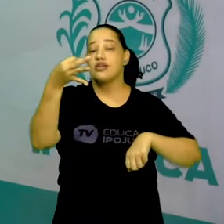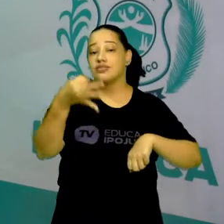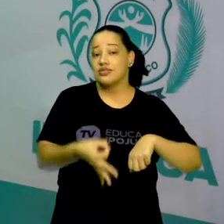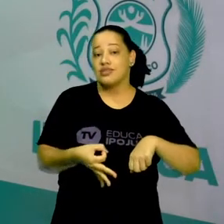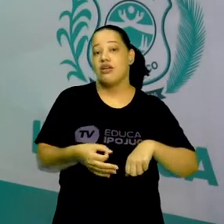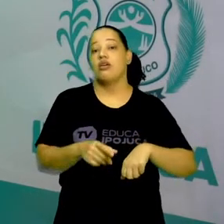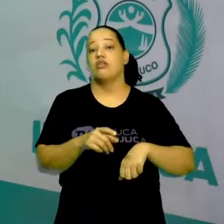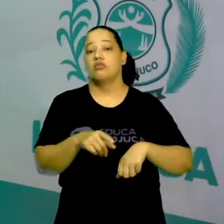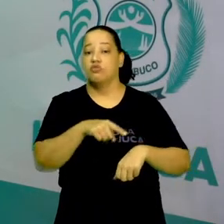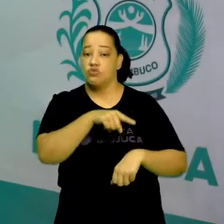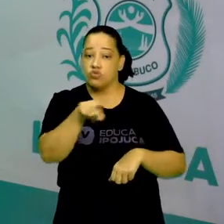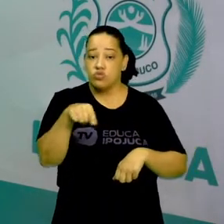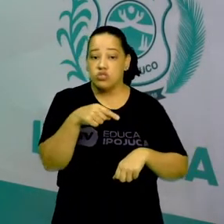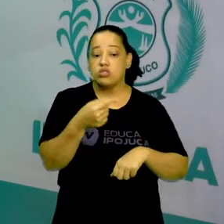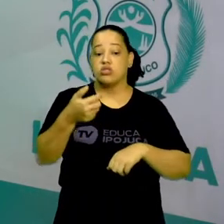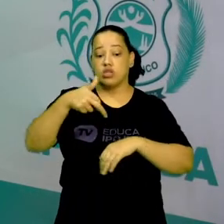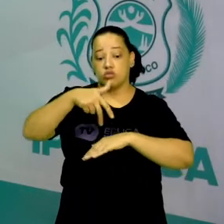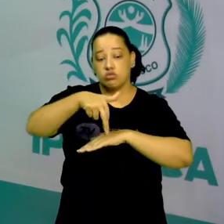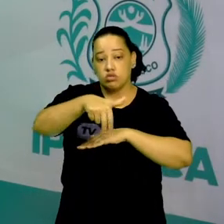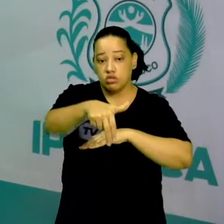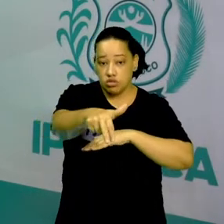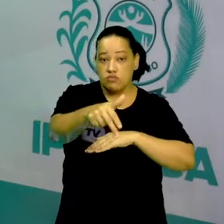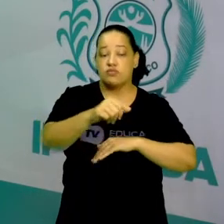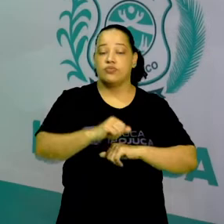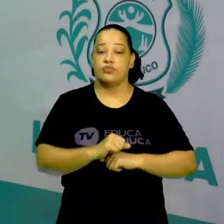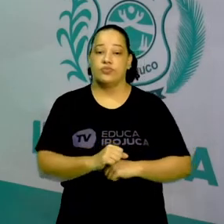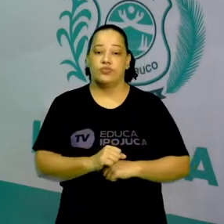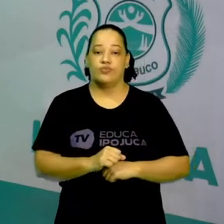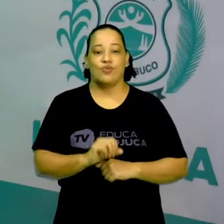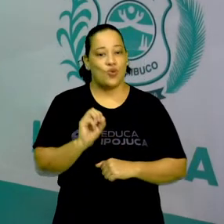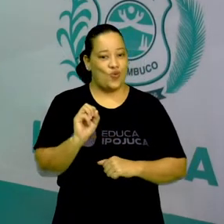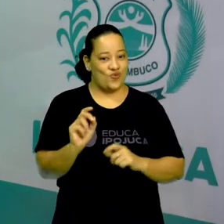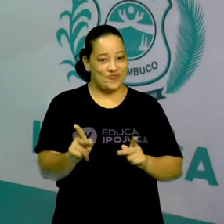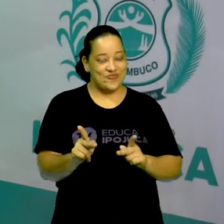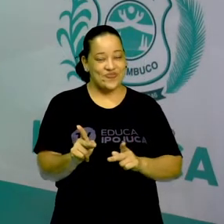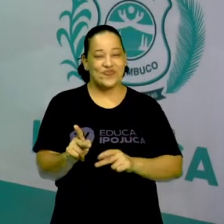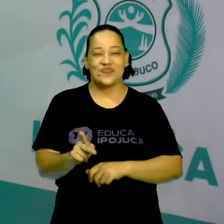o tempo certo de vocês atravessarem. Ok?